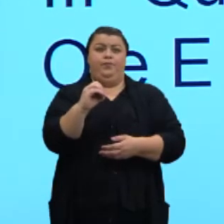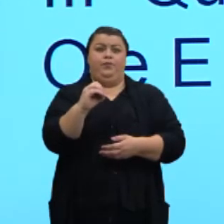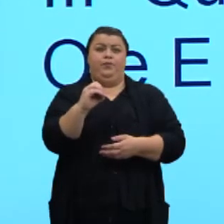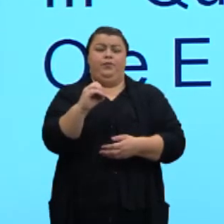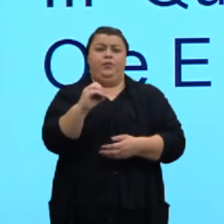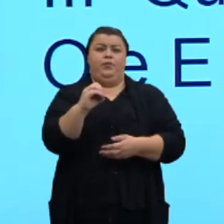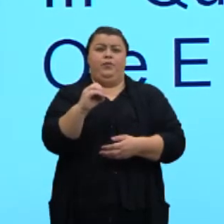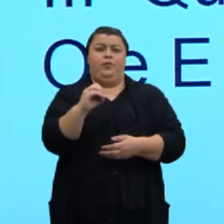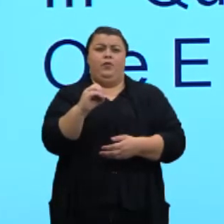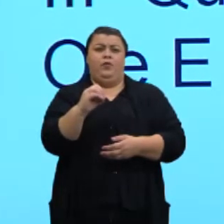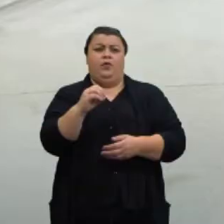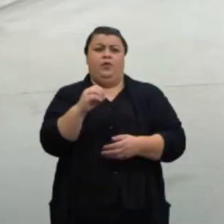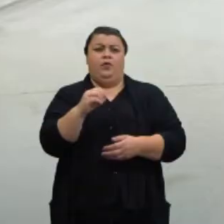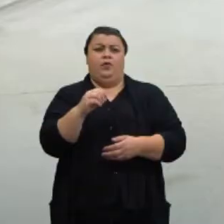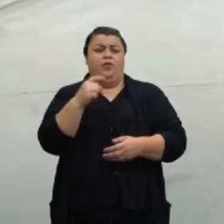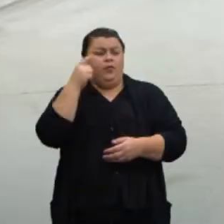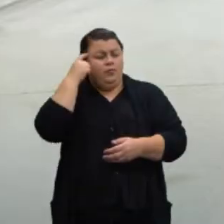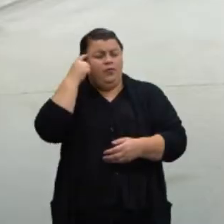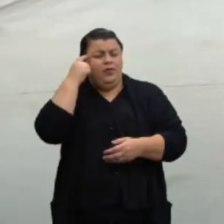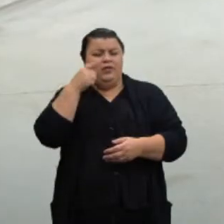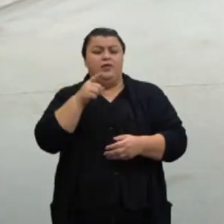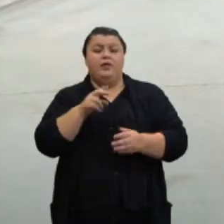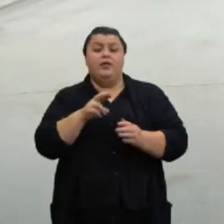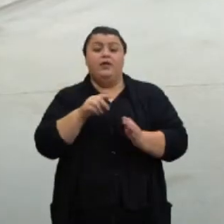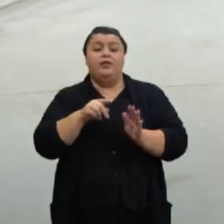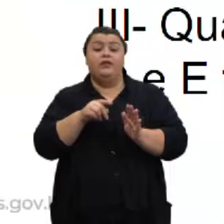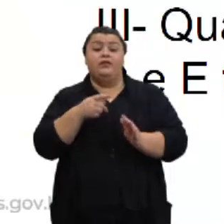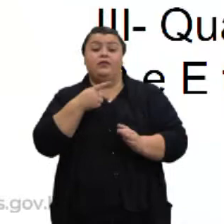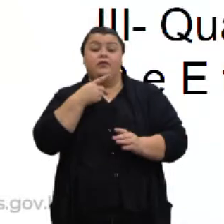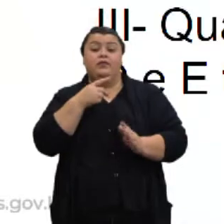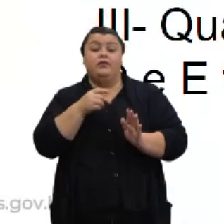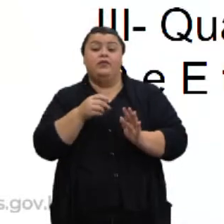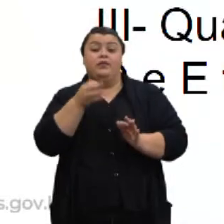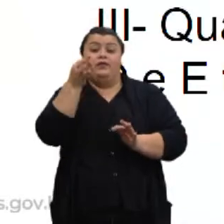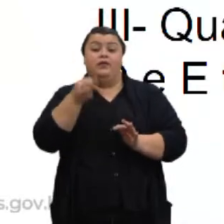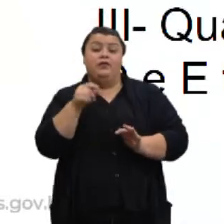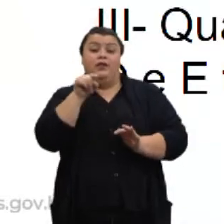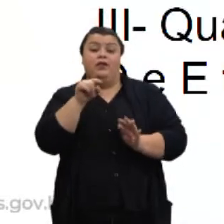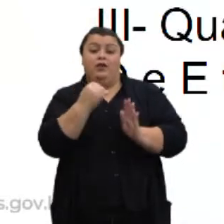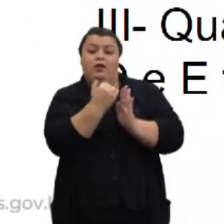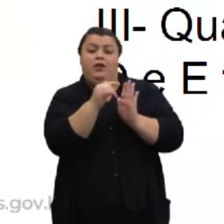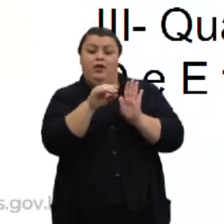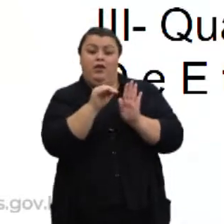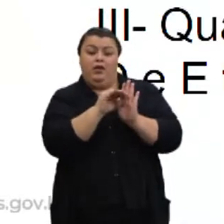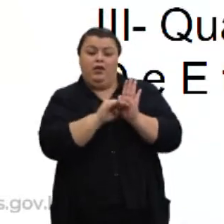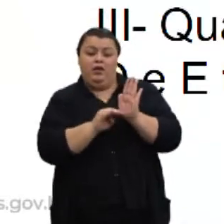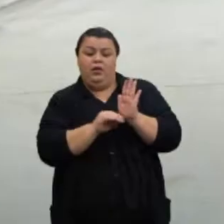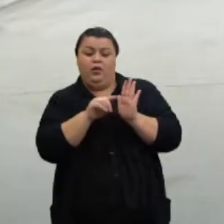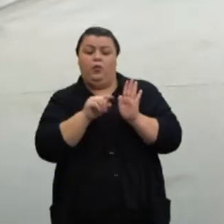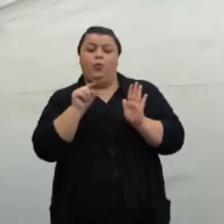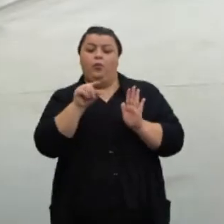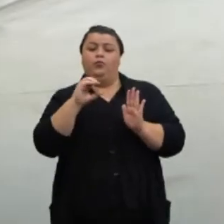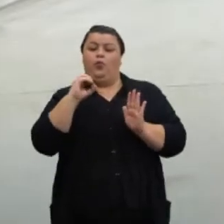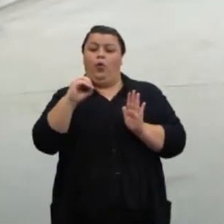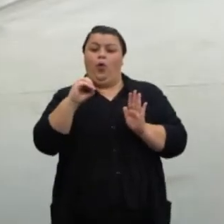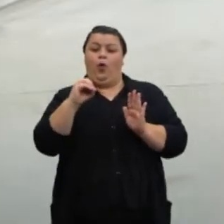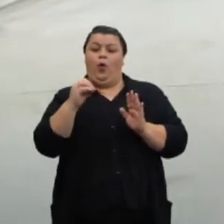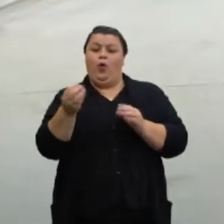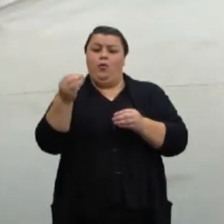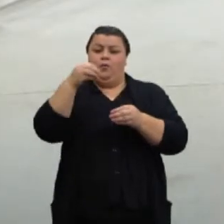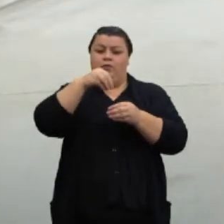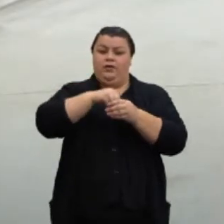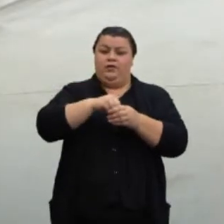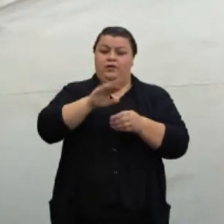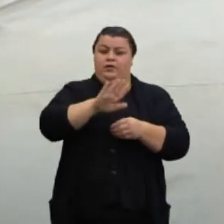Considere as afirmações abaixo. Então, vai ser em cima de conceitos. O ponto O pertence ao